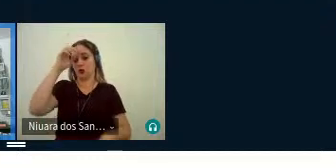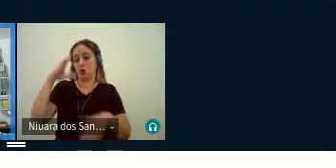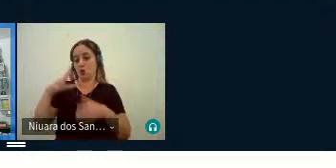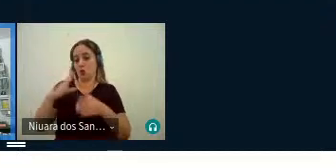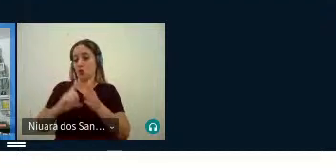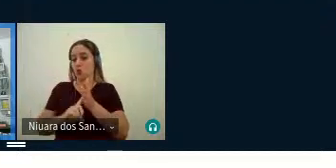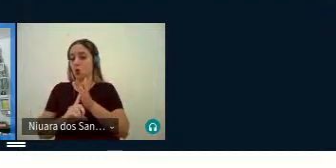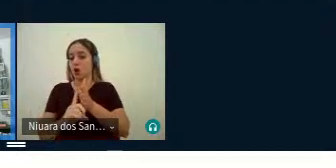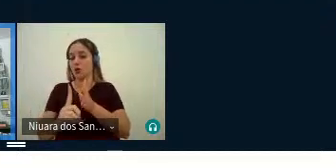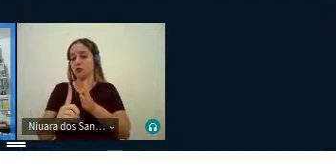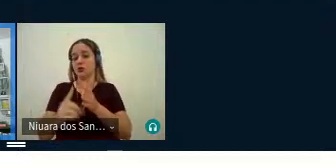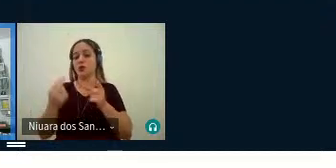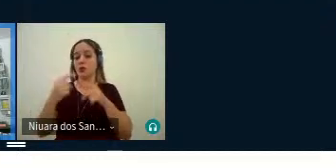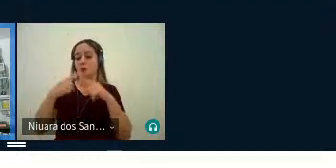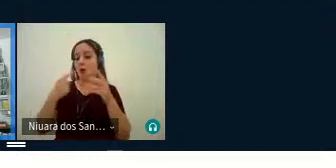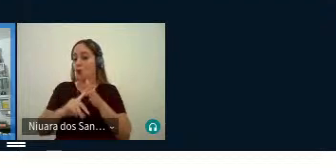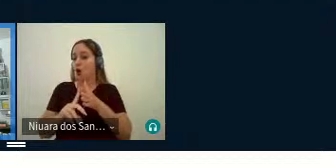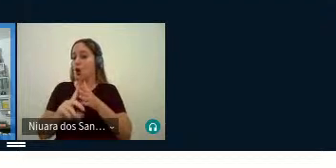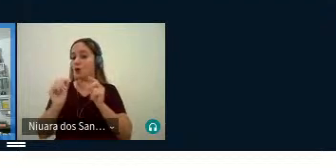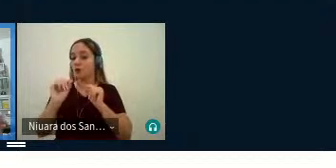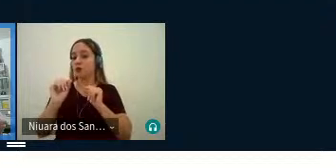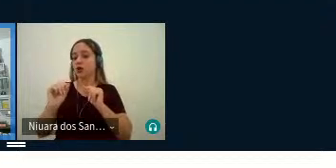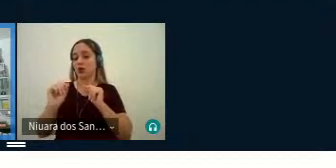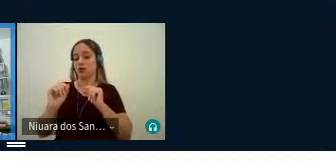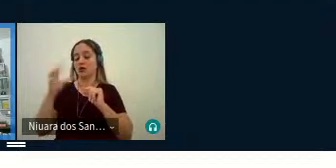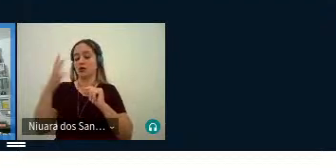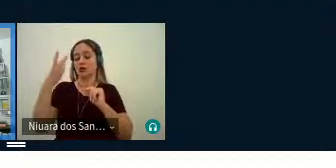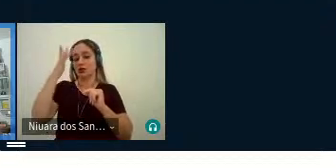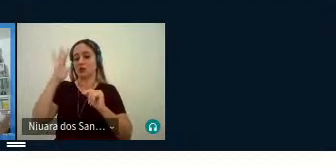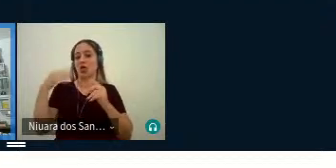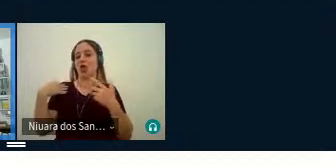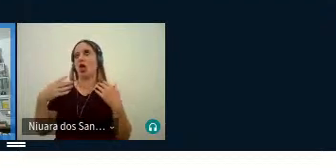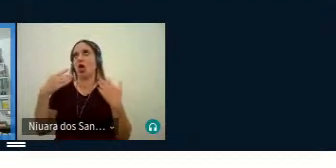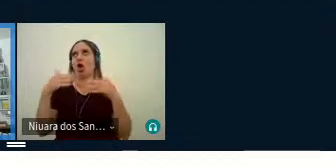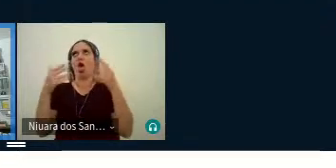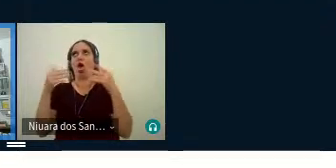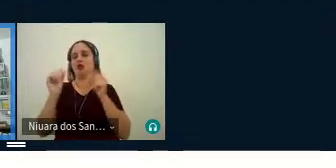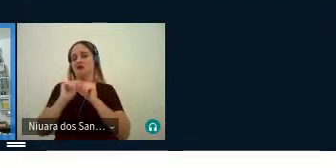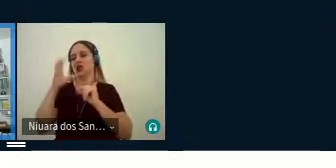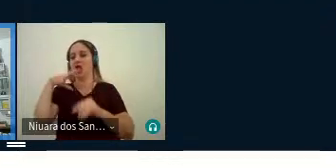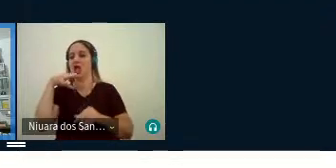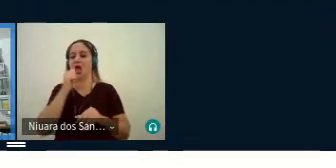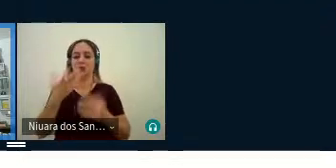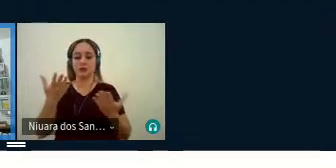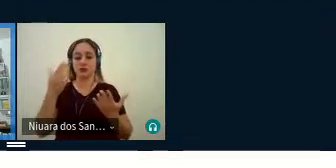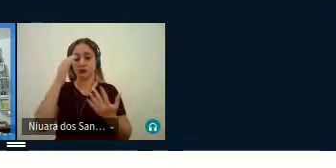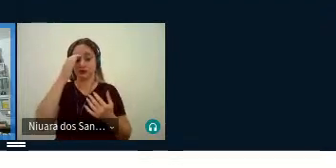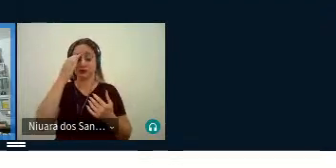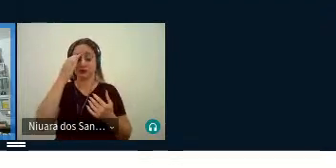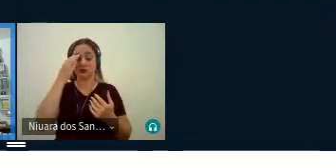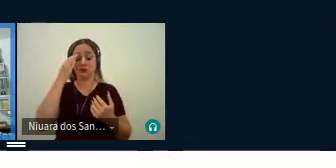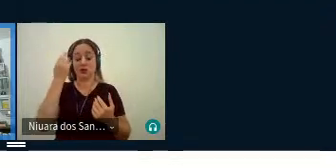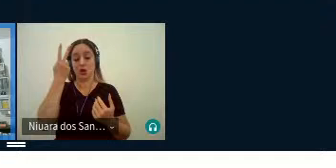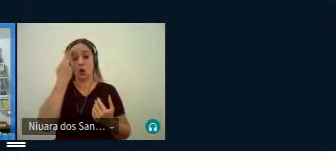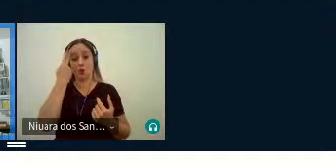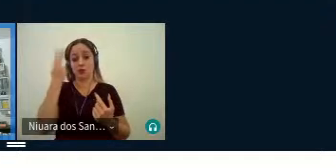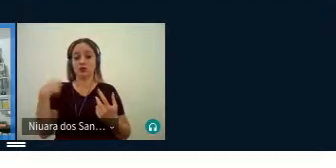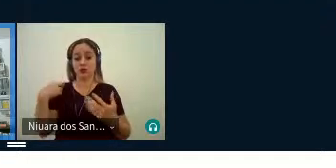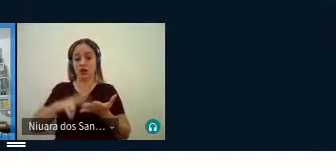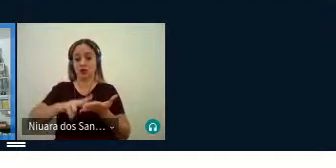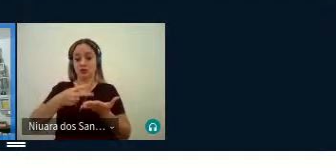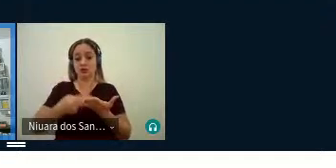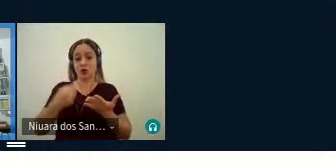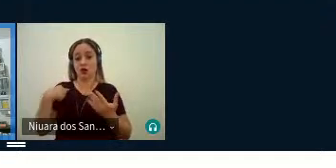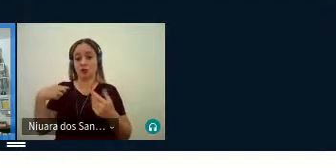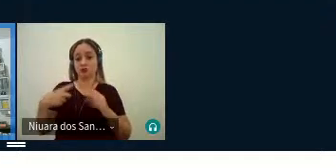mas no caminho não quer dizer você ser desleixado, fazer rápido, porque geralmente as traduções elas aparecem